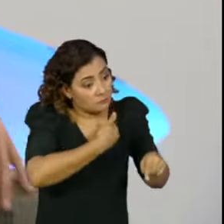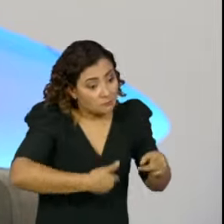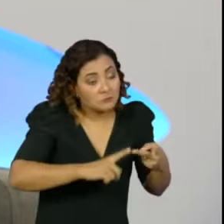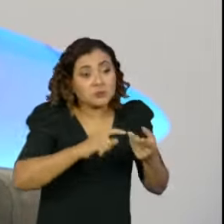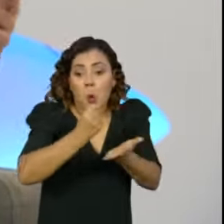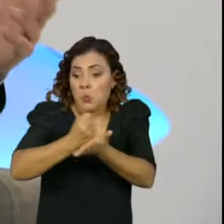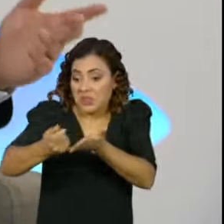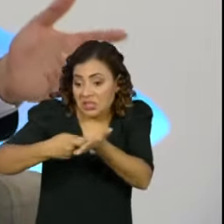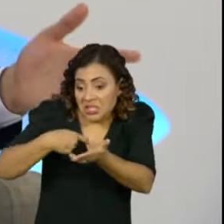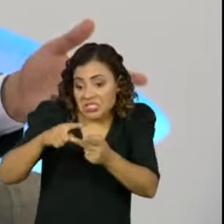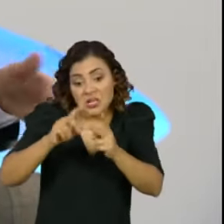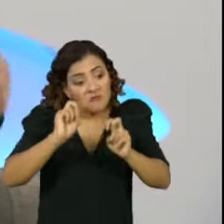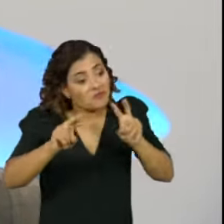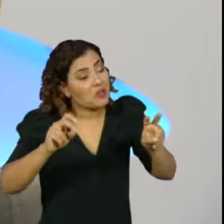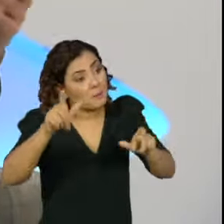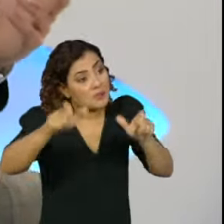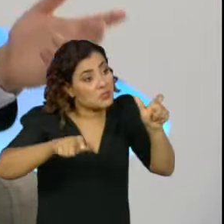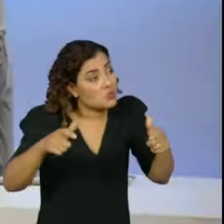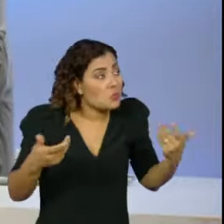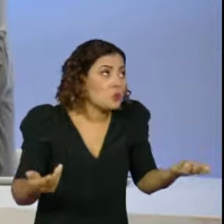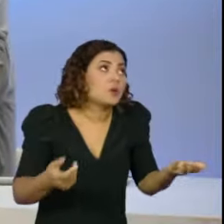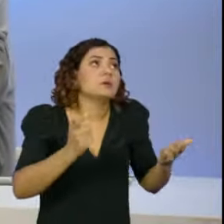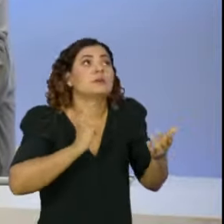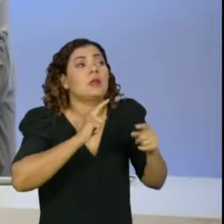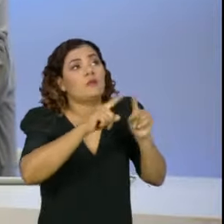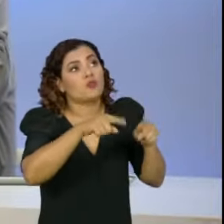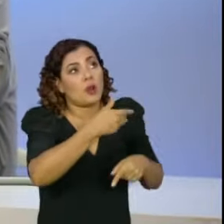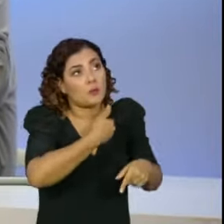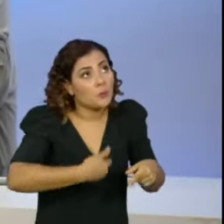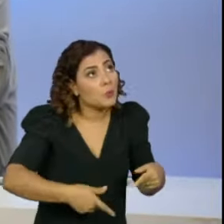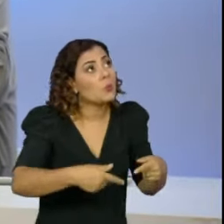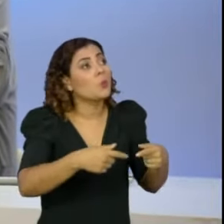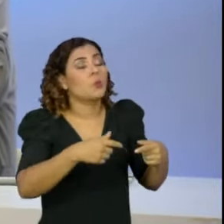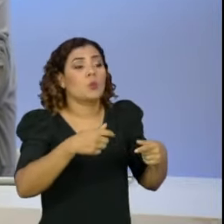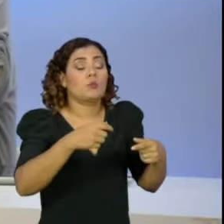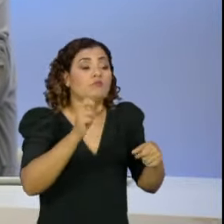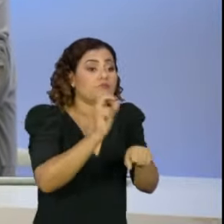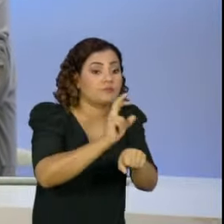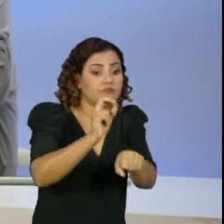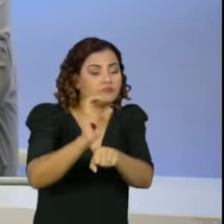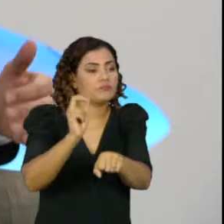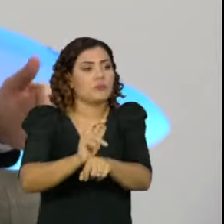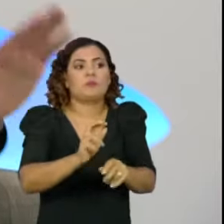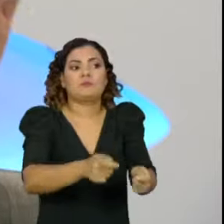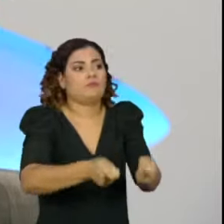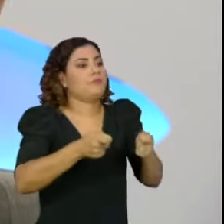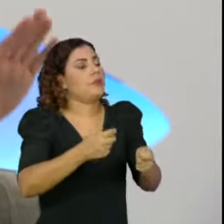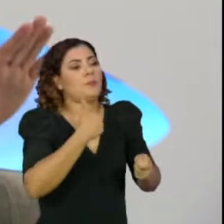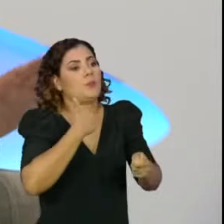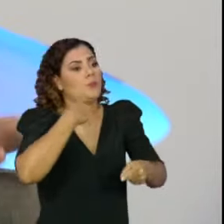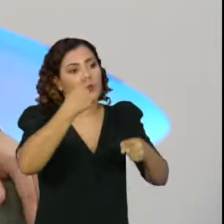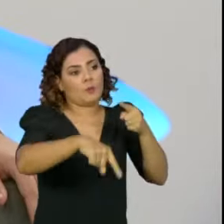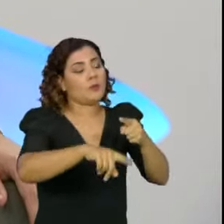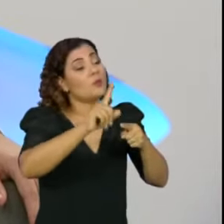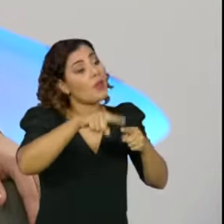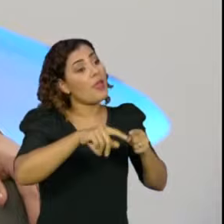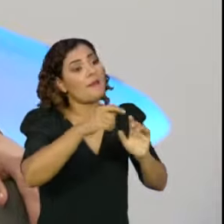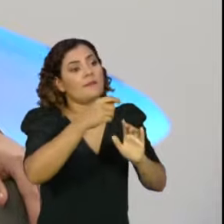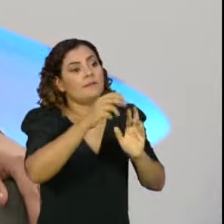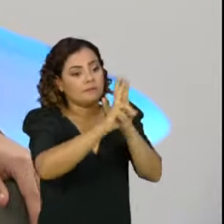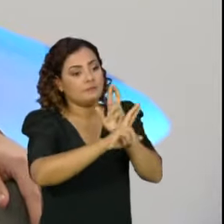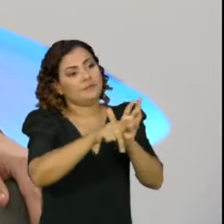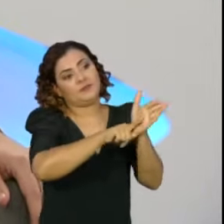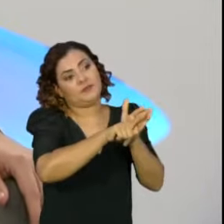à contratação de pessoal, a concursos públicos, que são as regras desses gatilhos que são tidos como chamado protocolo fiscal.